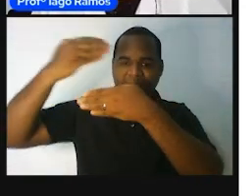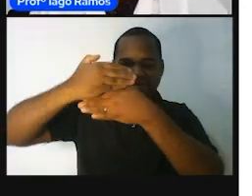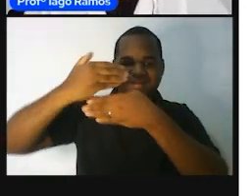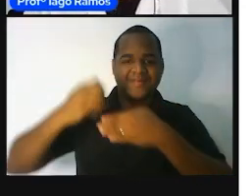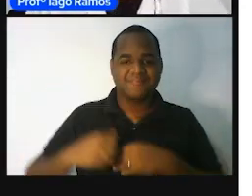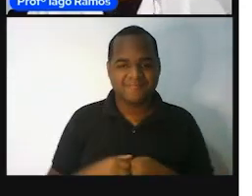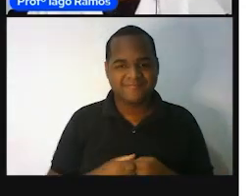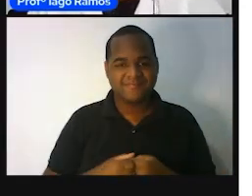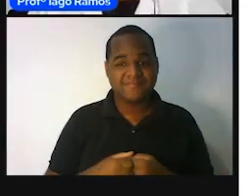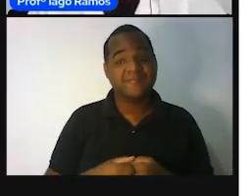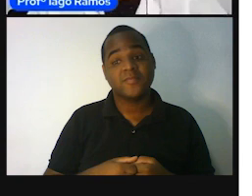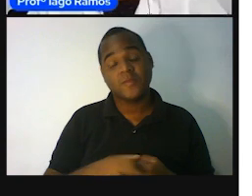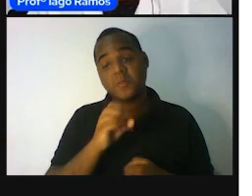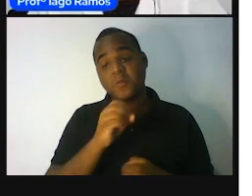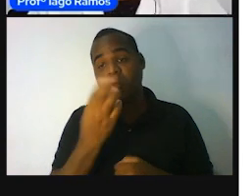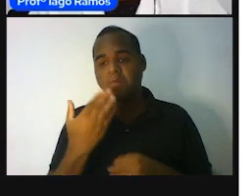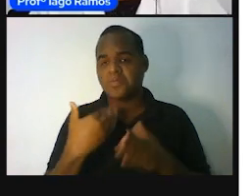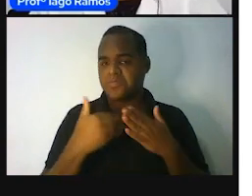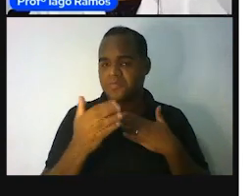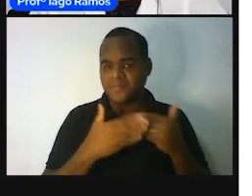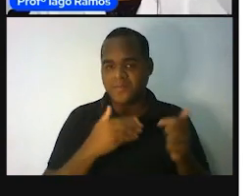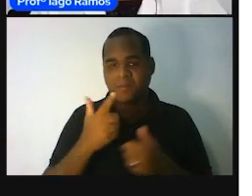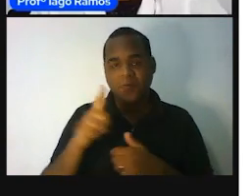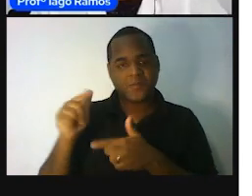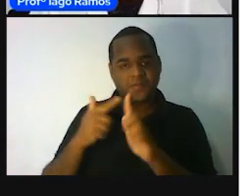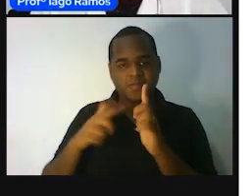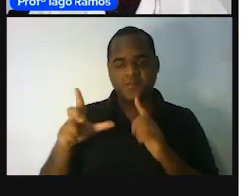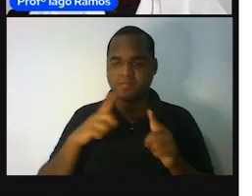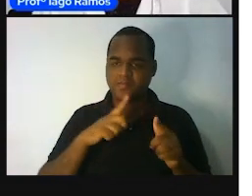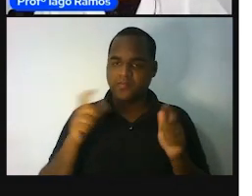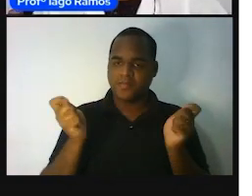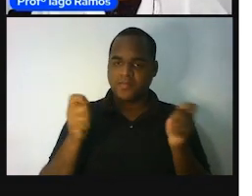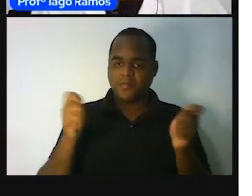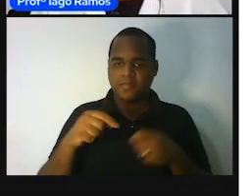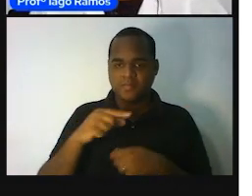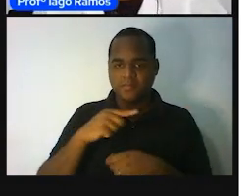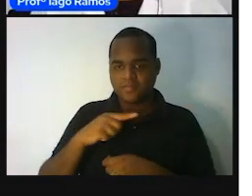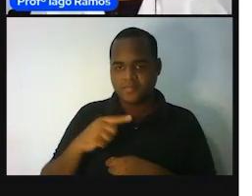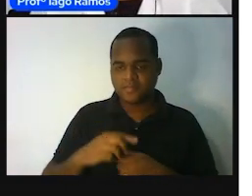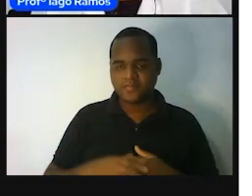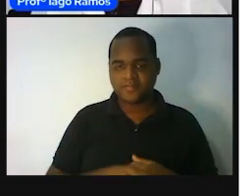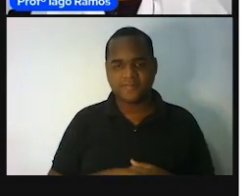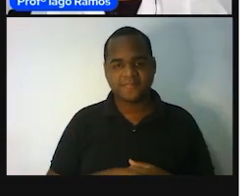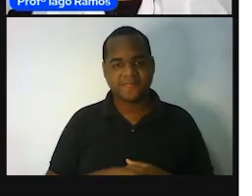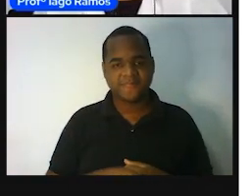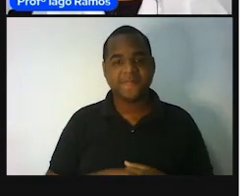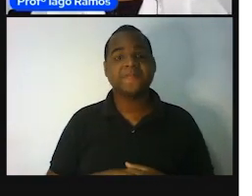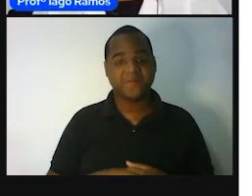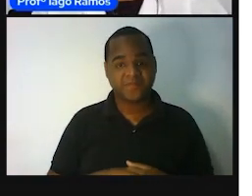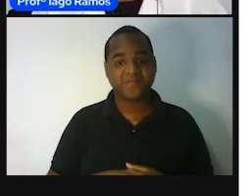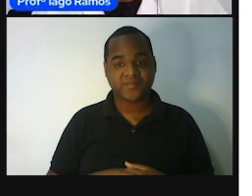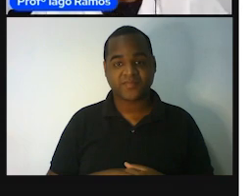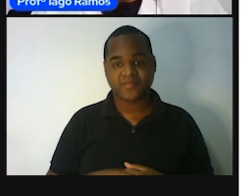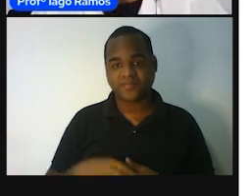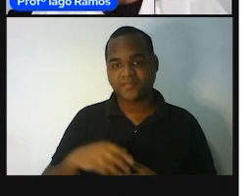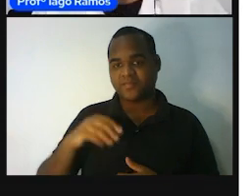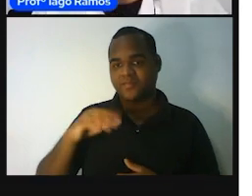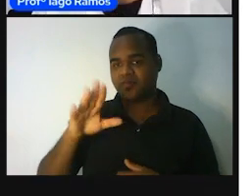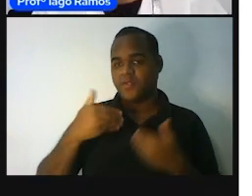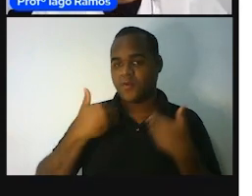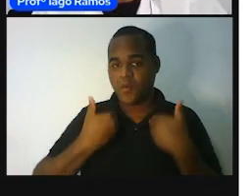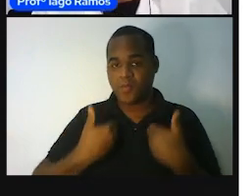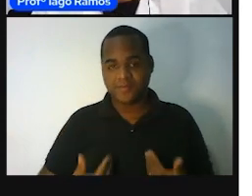né? Ou qualquer outro muro, pode ser pedido com o membro do nosso corpo.